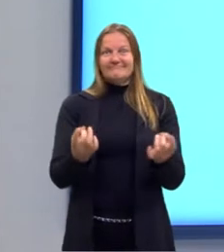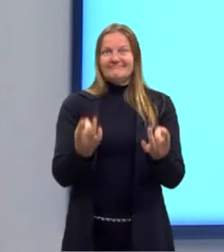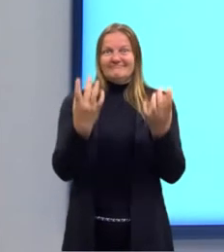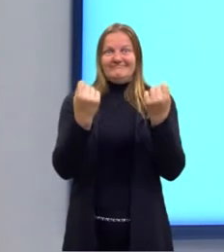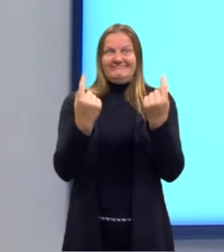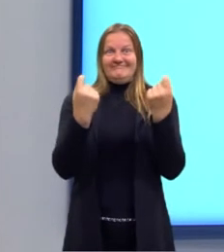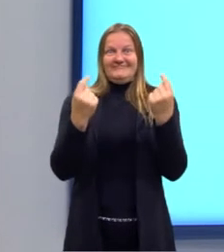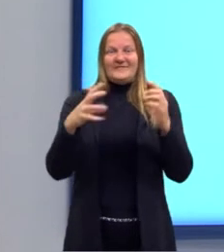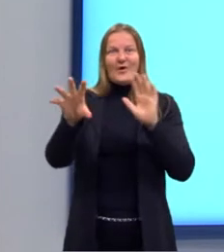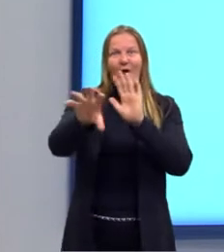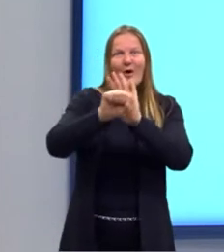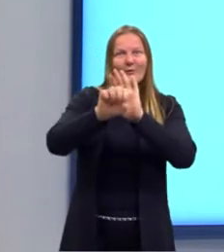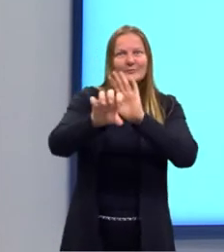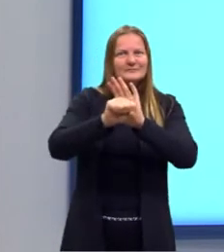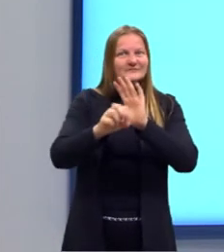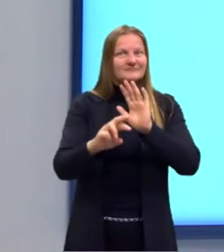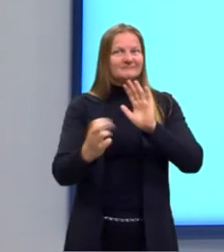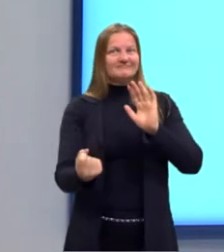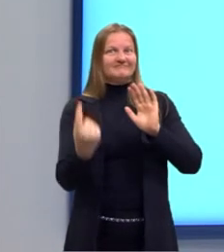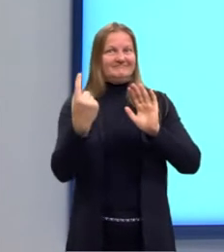abstratas.